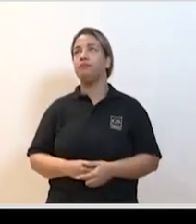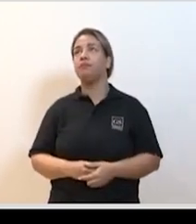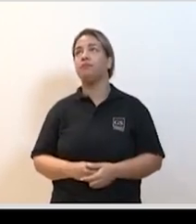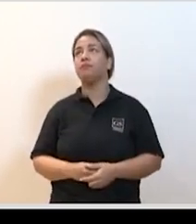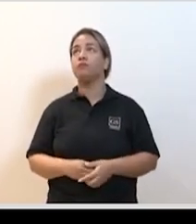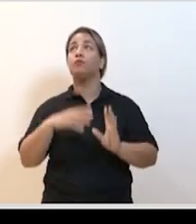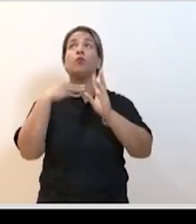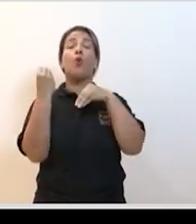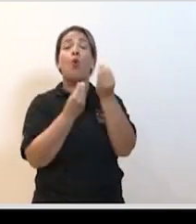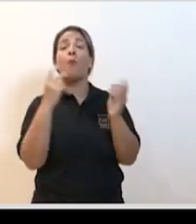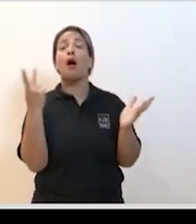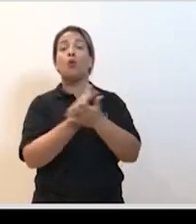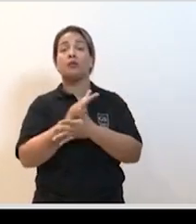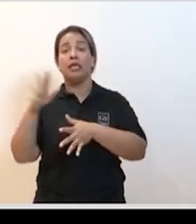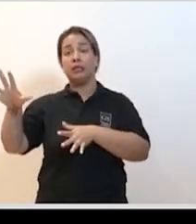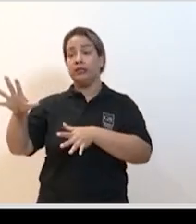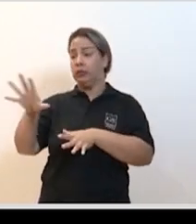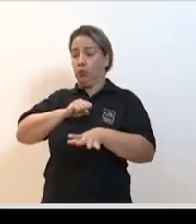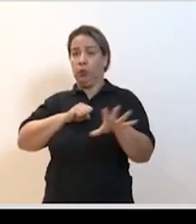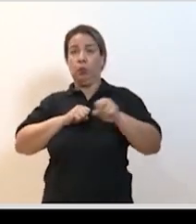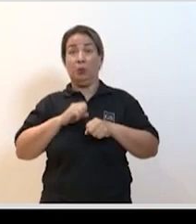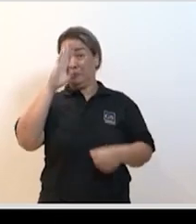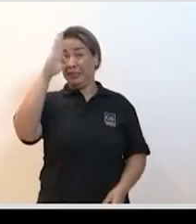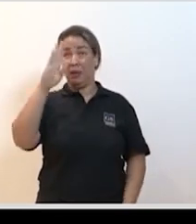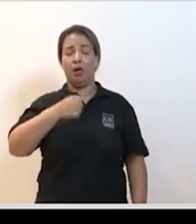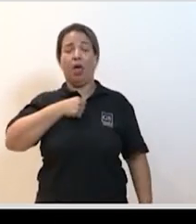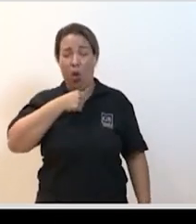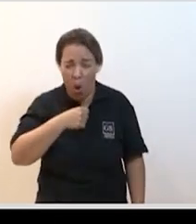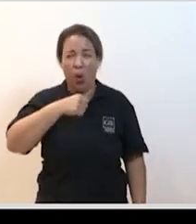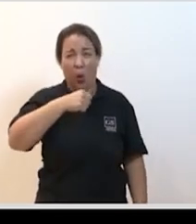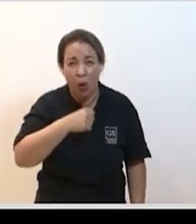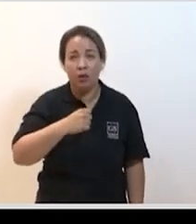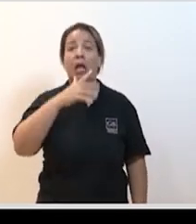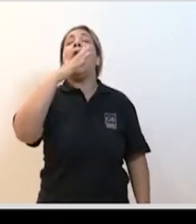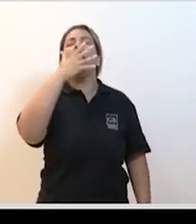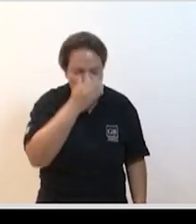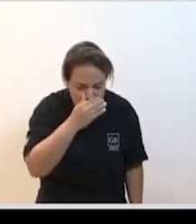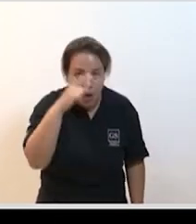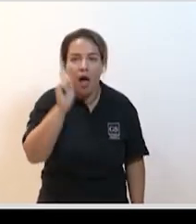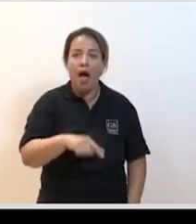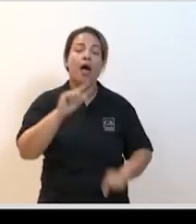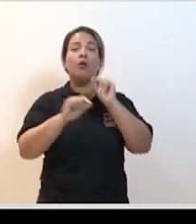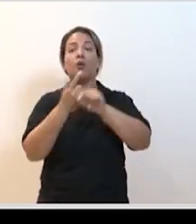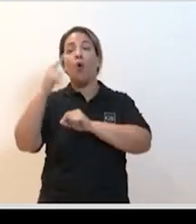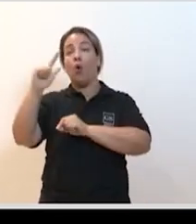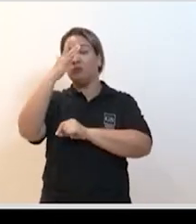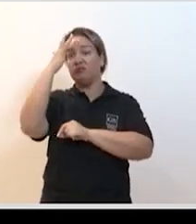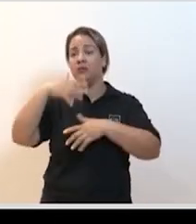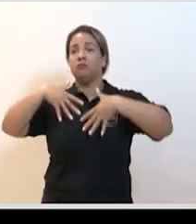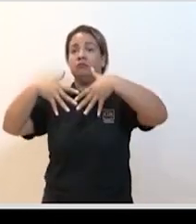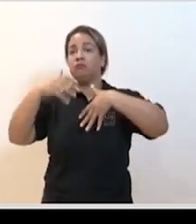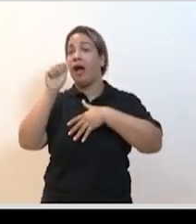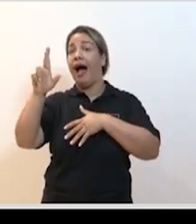a transmissão se dá principalmente quando se tosse se espirra ou se projeta suas segreções respiratórias numa outra pessoa que está próxima